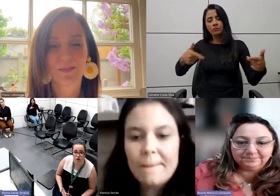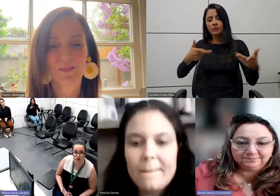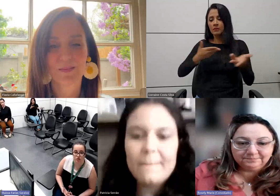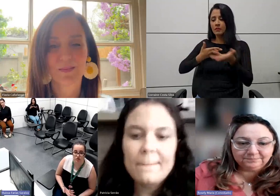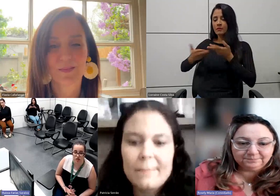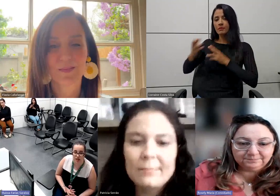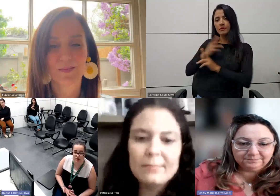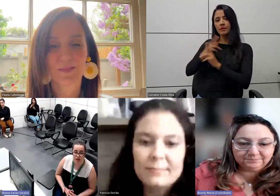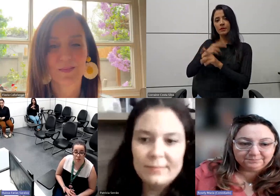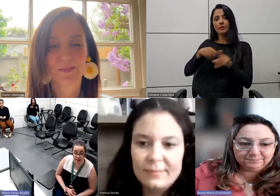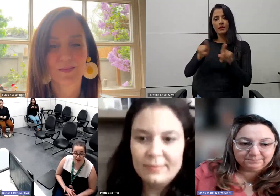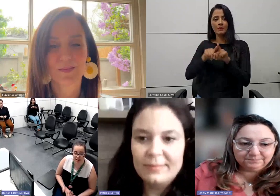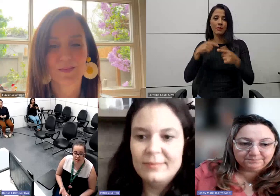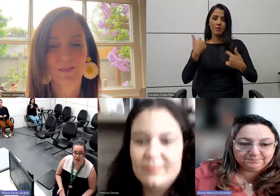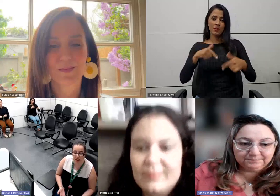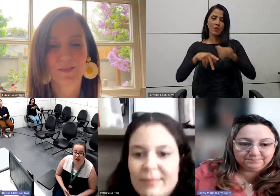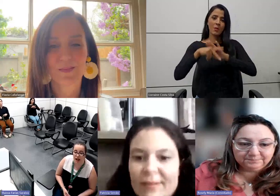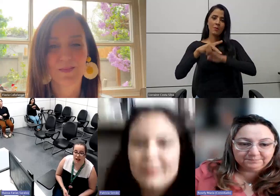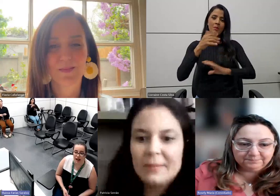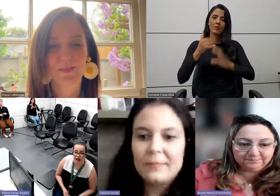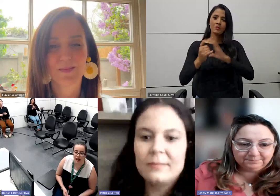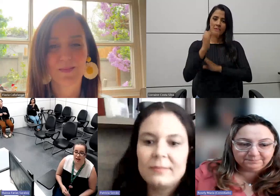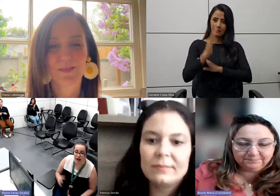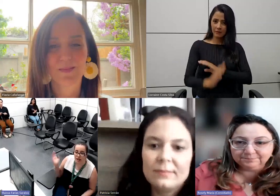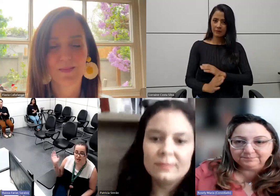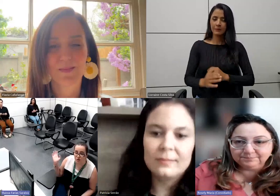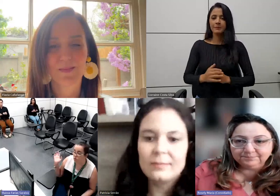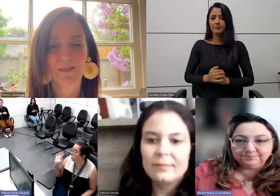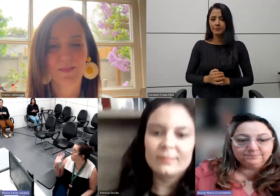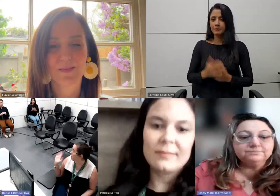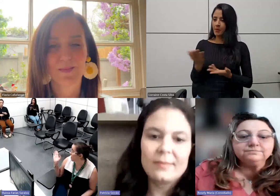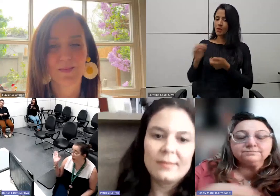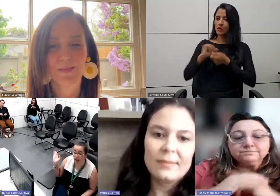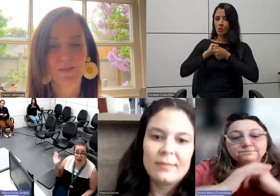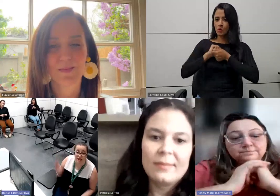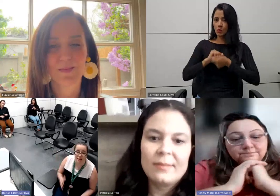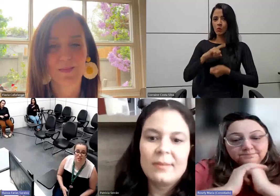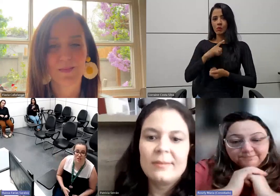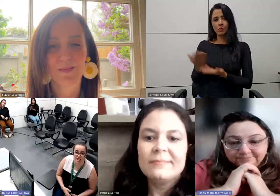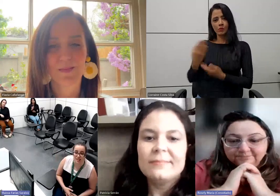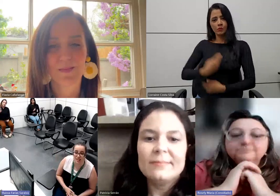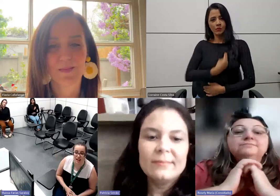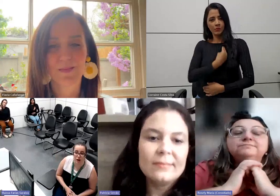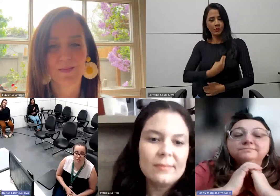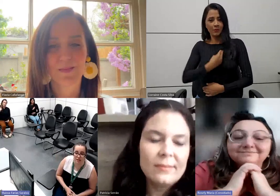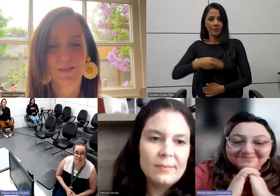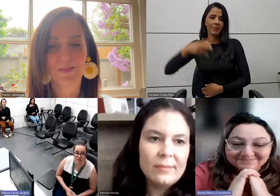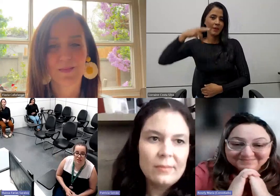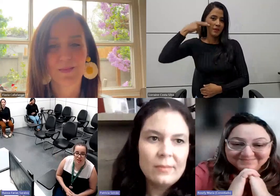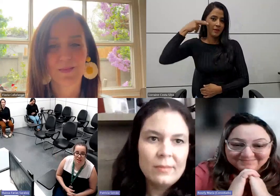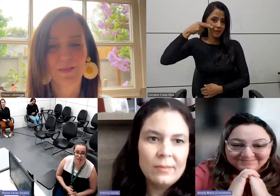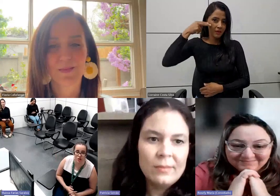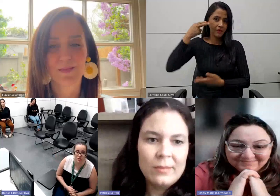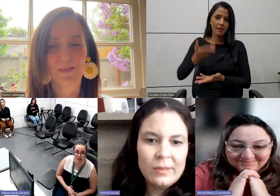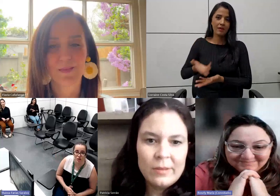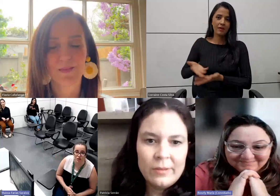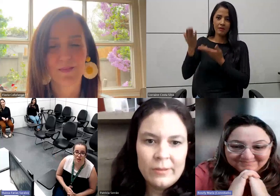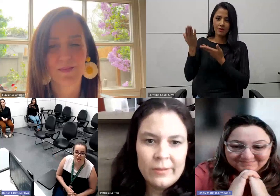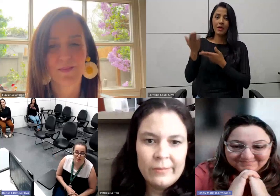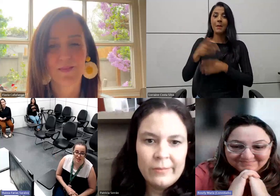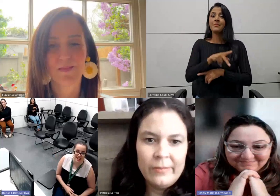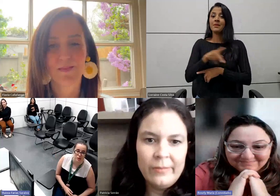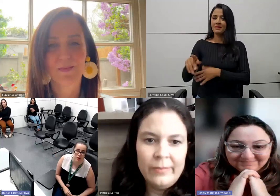interna também enquanto funcionários da empresa. Aqui, junto comigo, está a Neide Lim, que é a Presidente Interima da